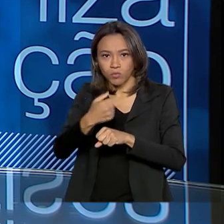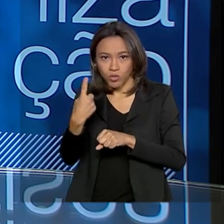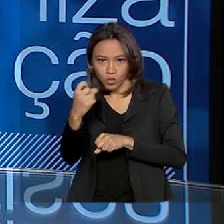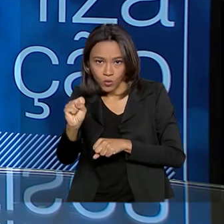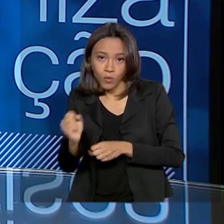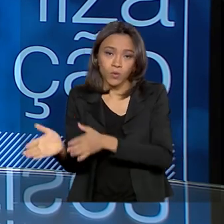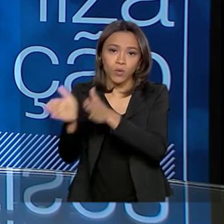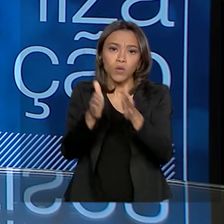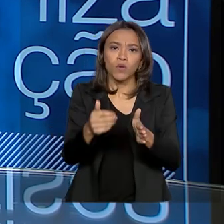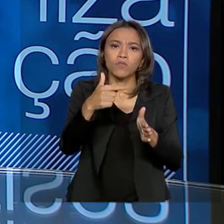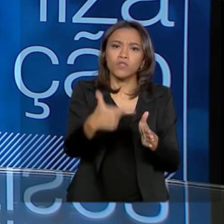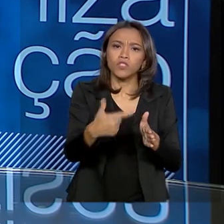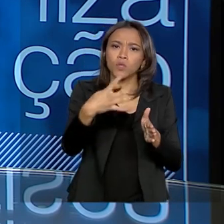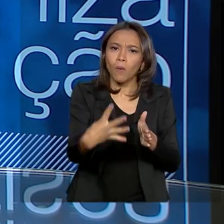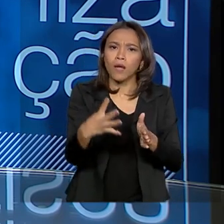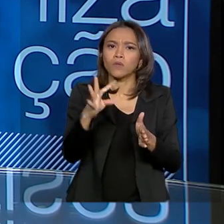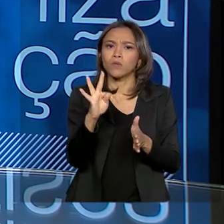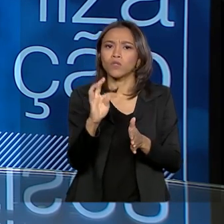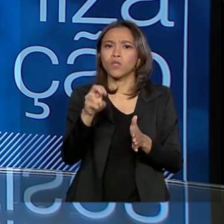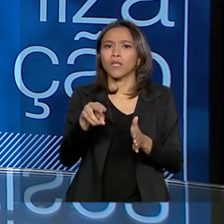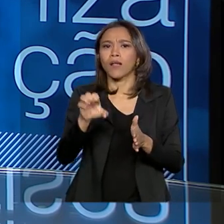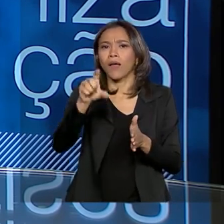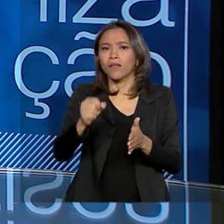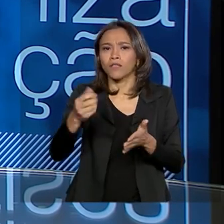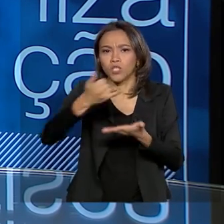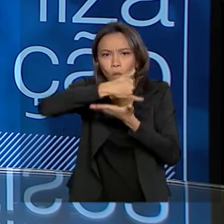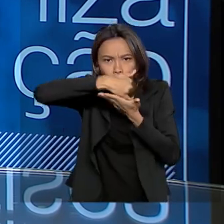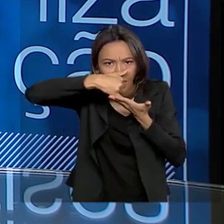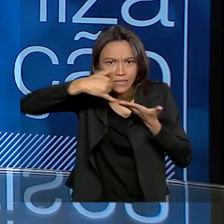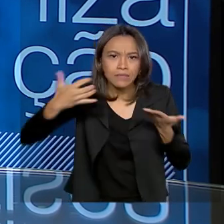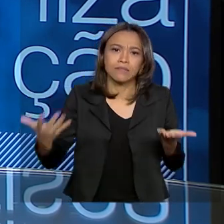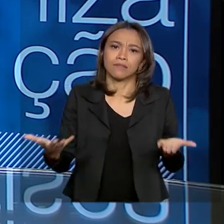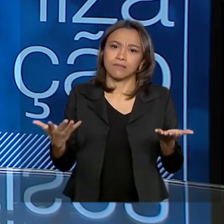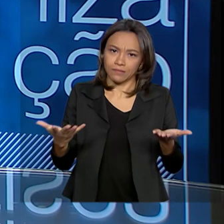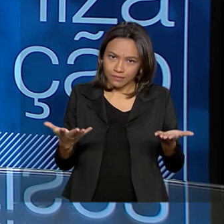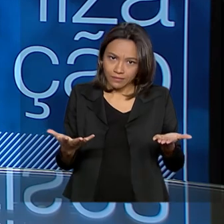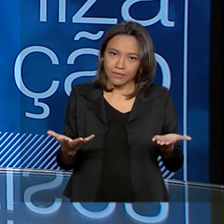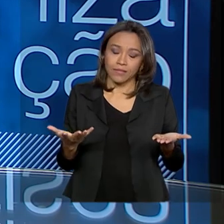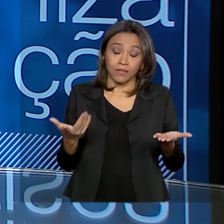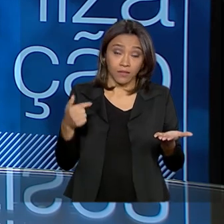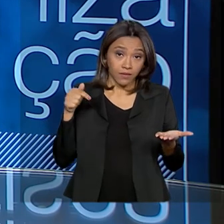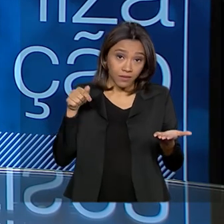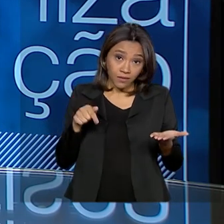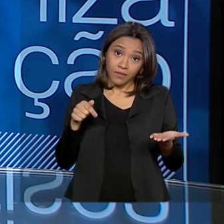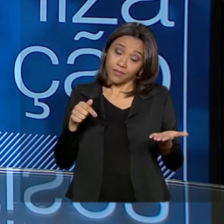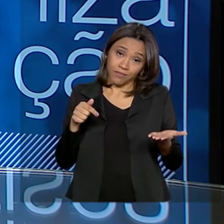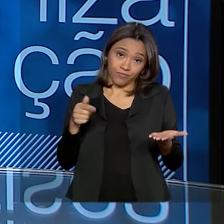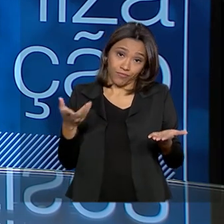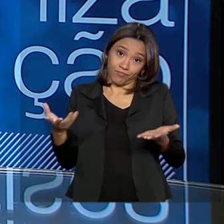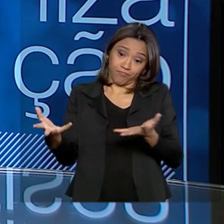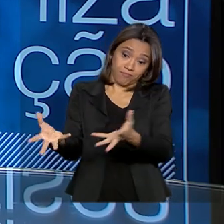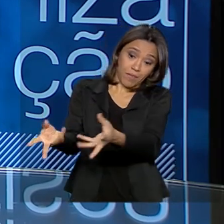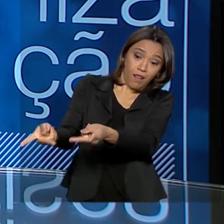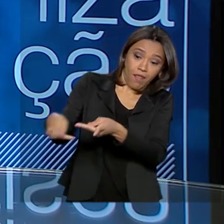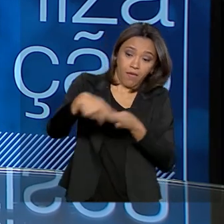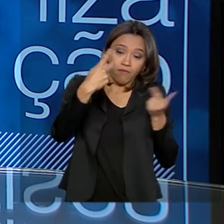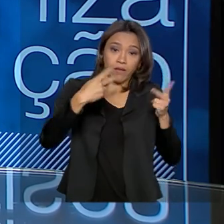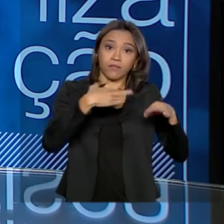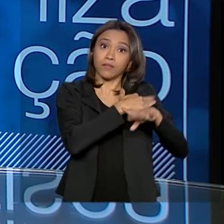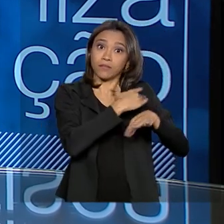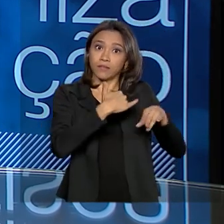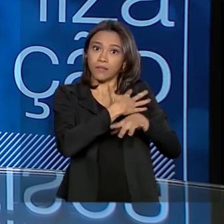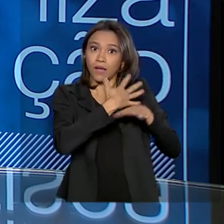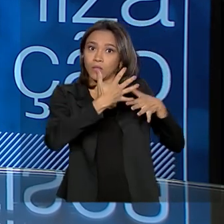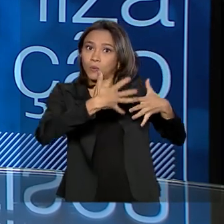toneladas de cocaína, que acabam chegando nos grandes centros, né, nesse caso